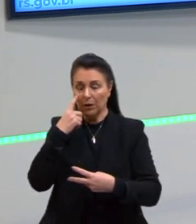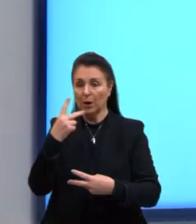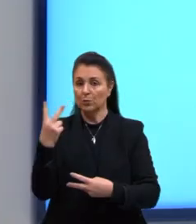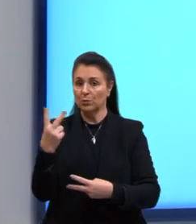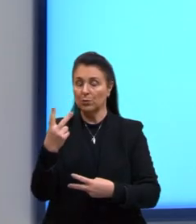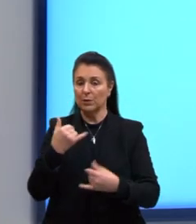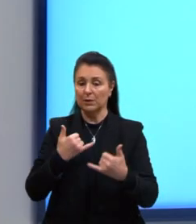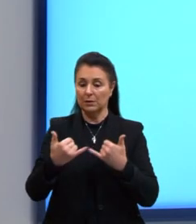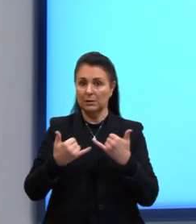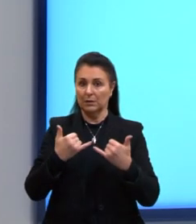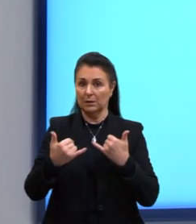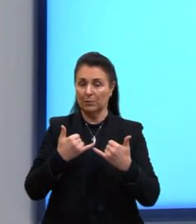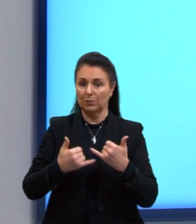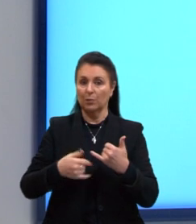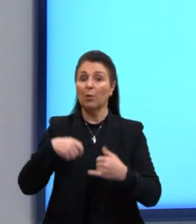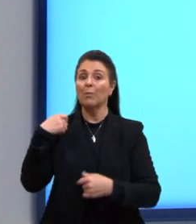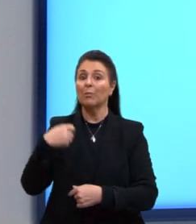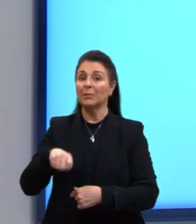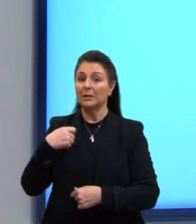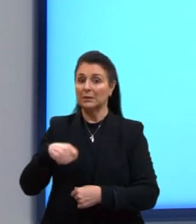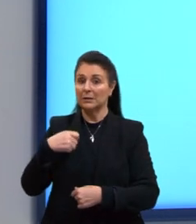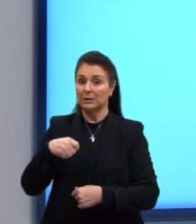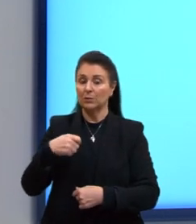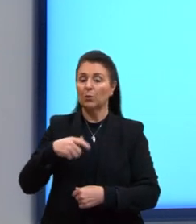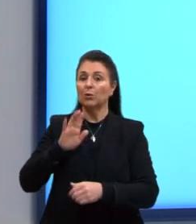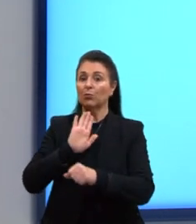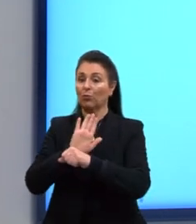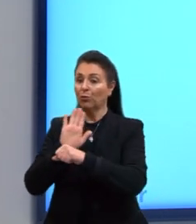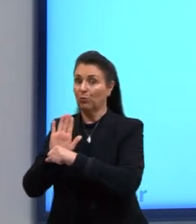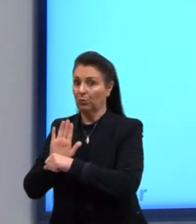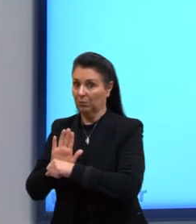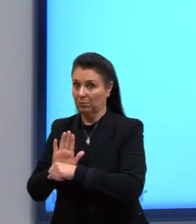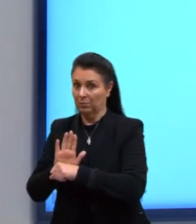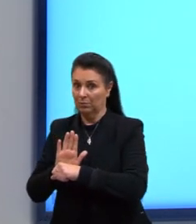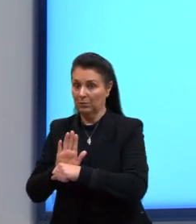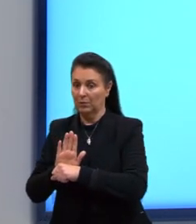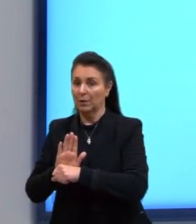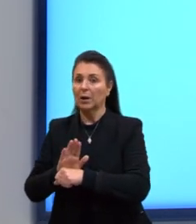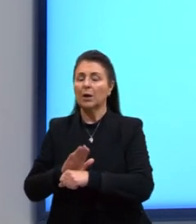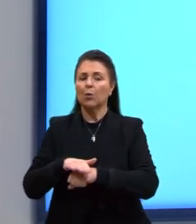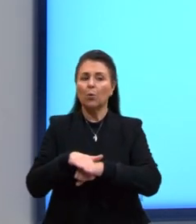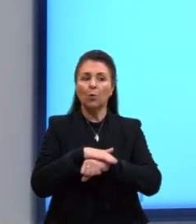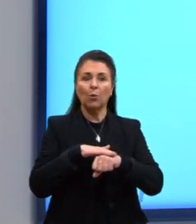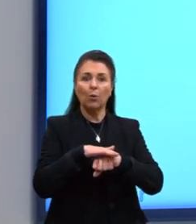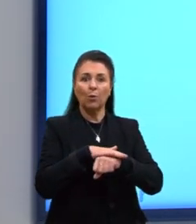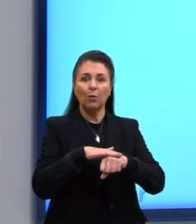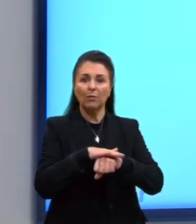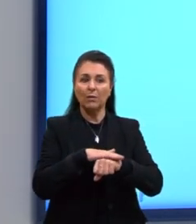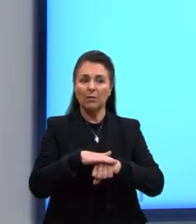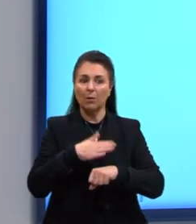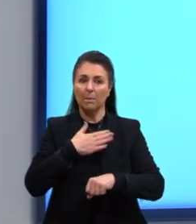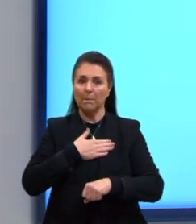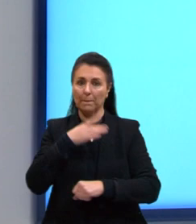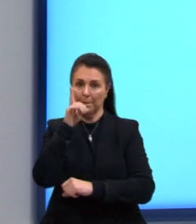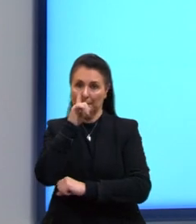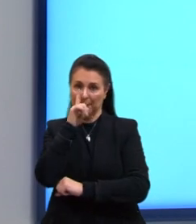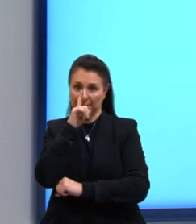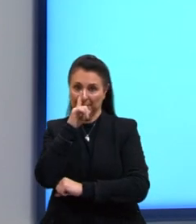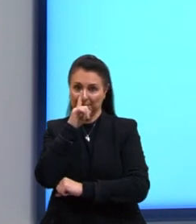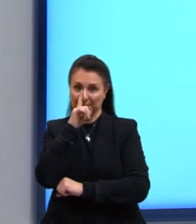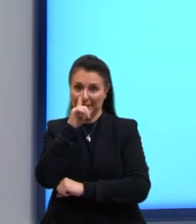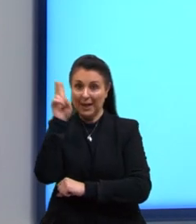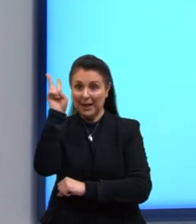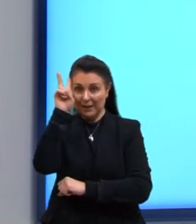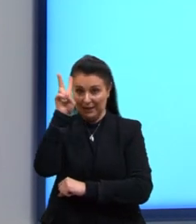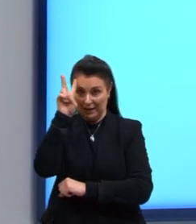exemplos. Preciso de ajuda e conversei com minha mãe. Lembra que